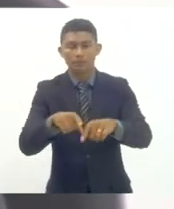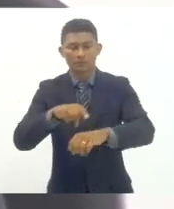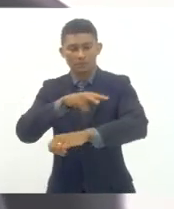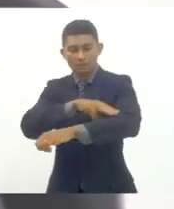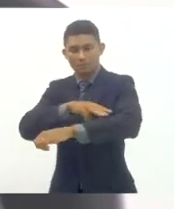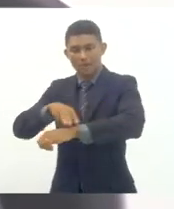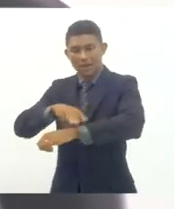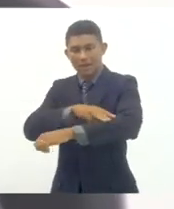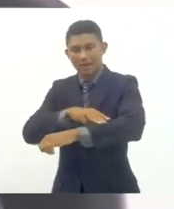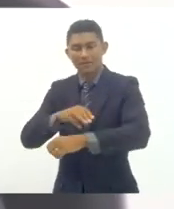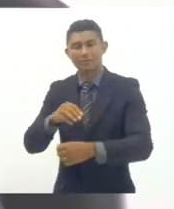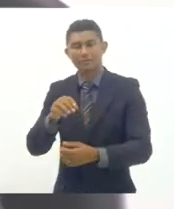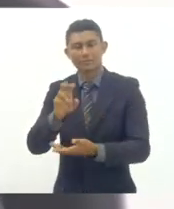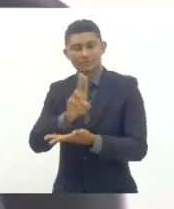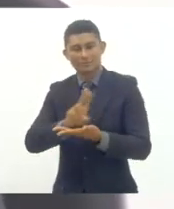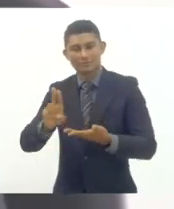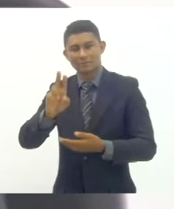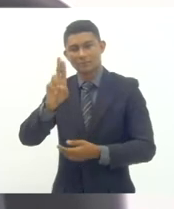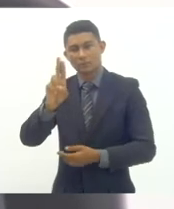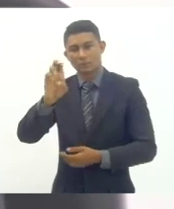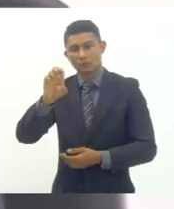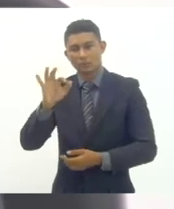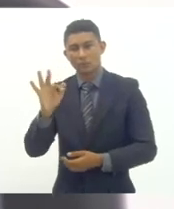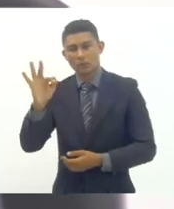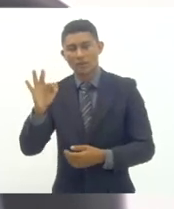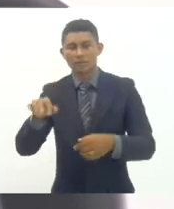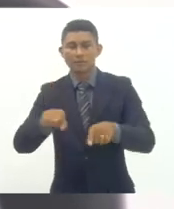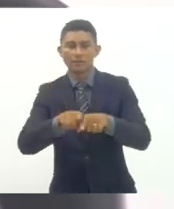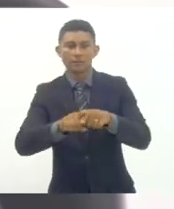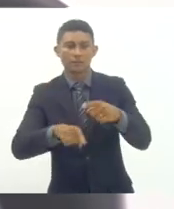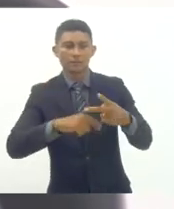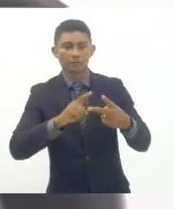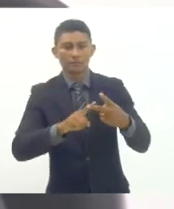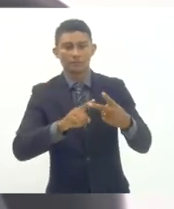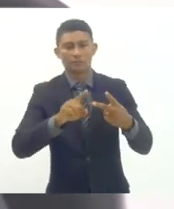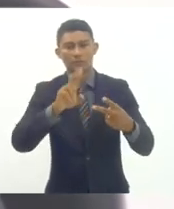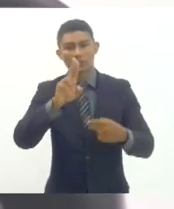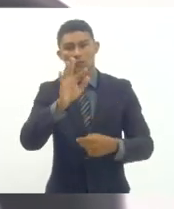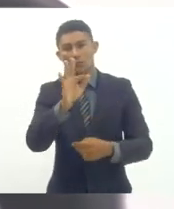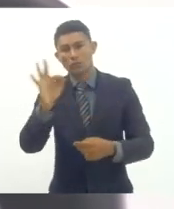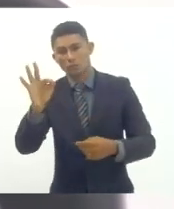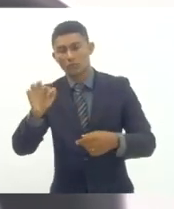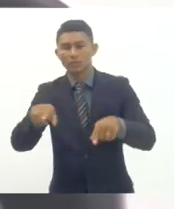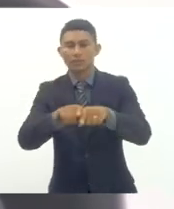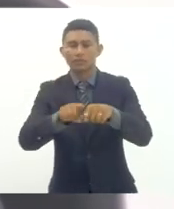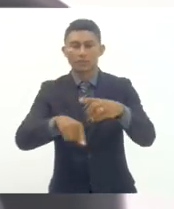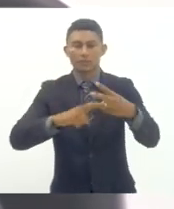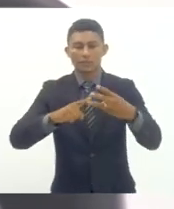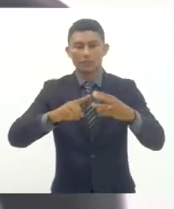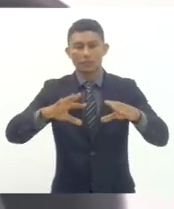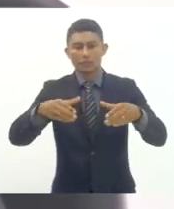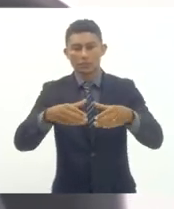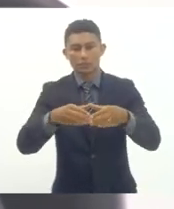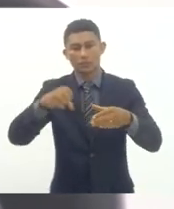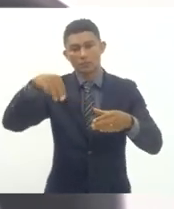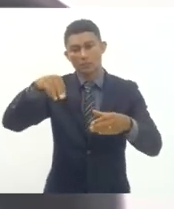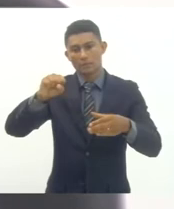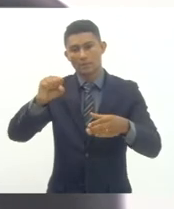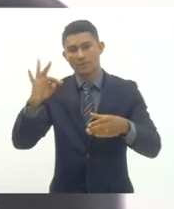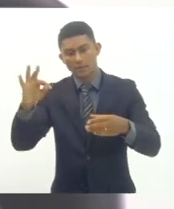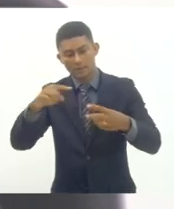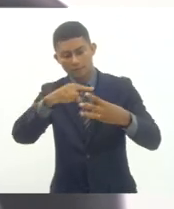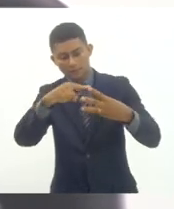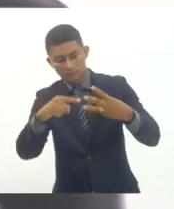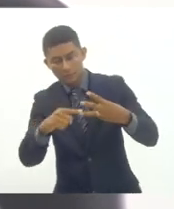entre a UENF a UF e o movimento MST para a produção e construção de uma